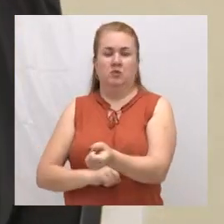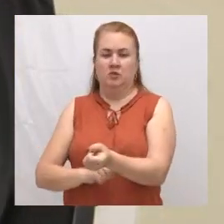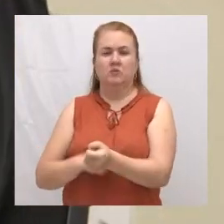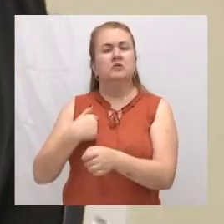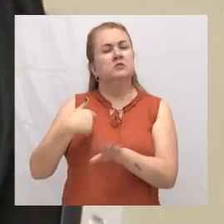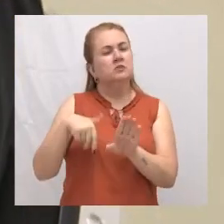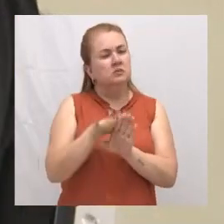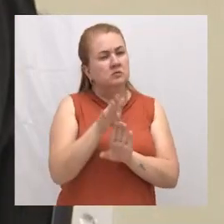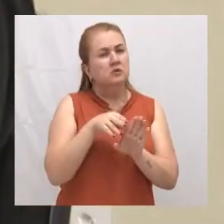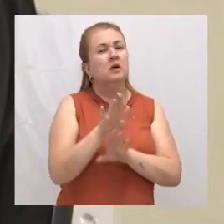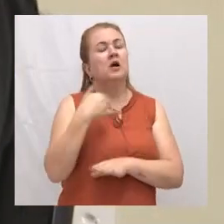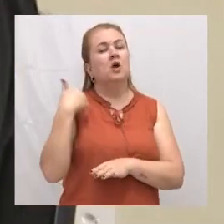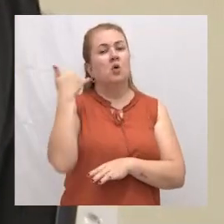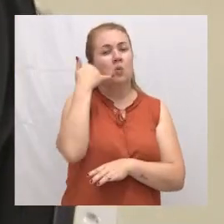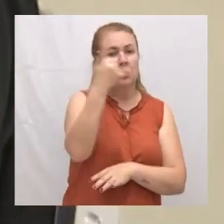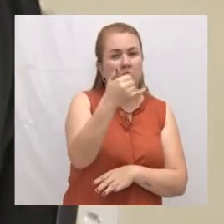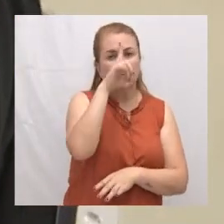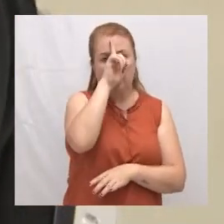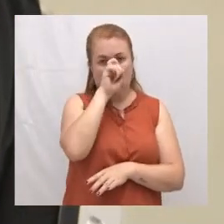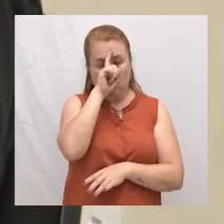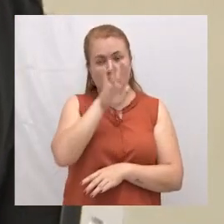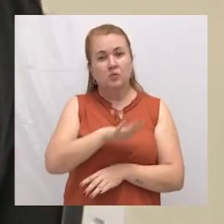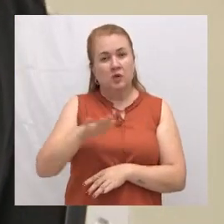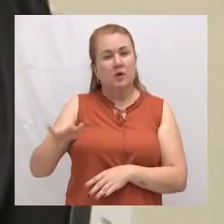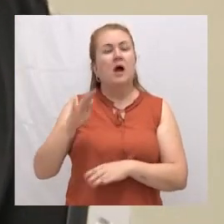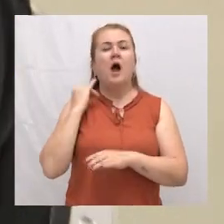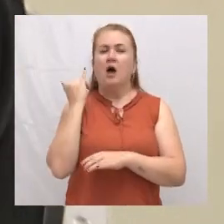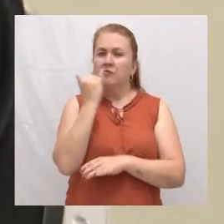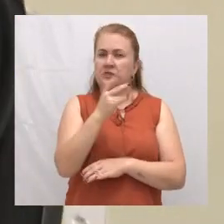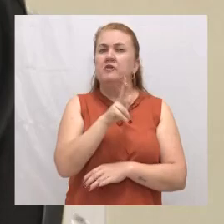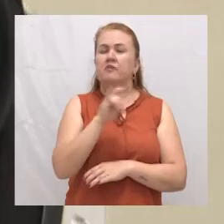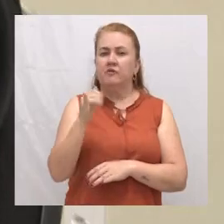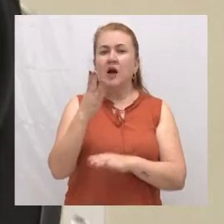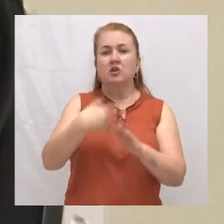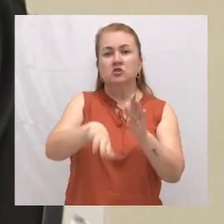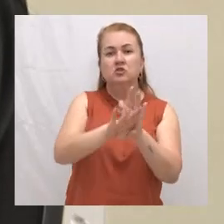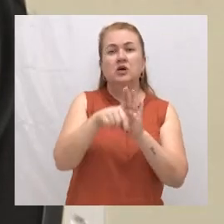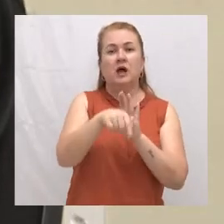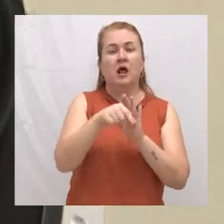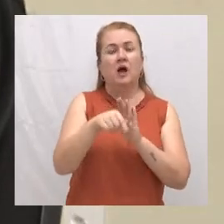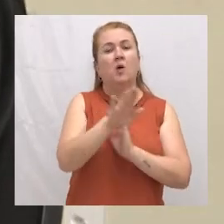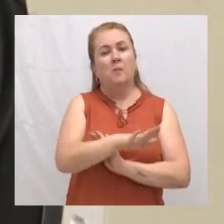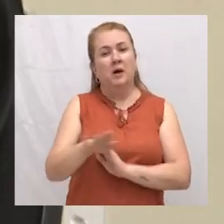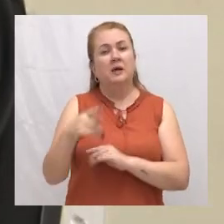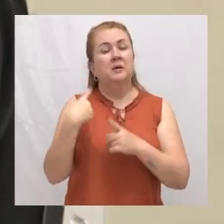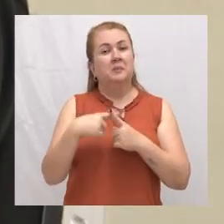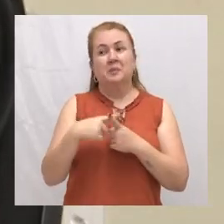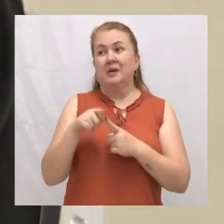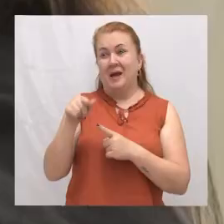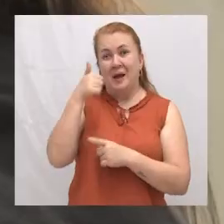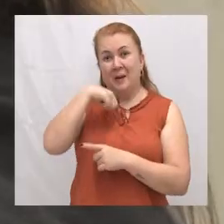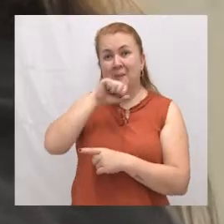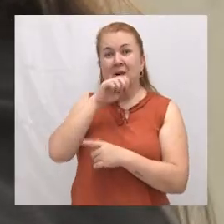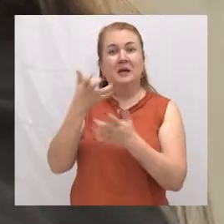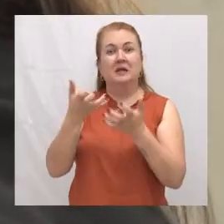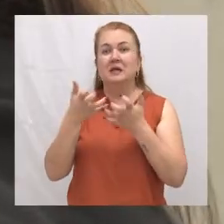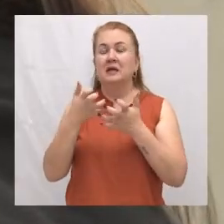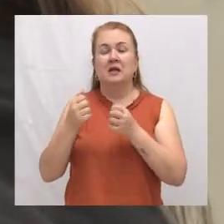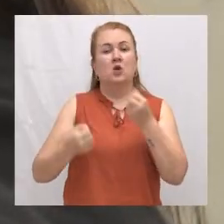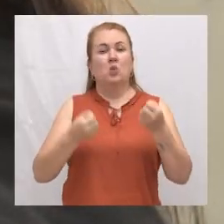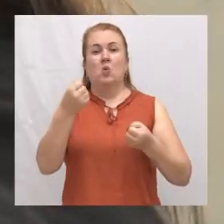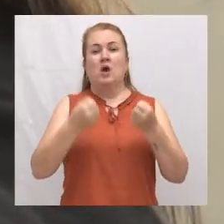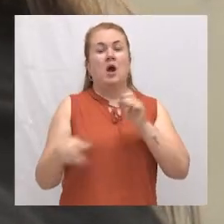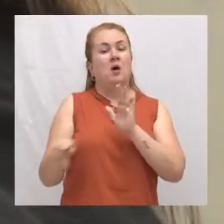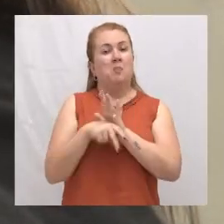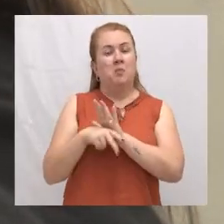liguei no hospital da criança, avisando que essa criança ia chegar, porque ela queria levar no carro dela, não queria atendimento.